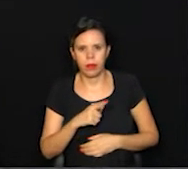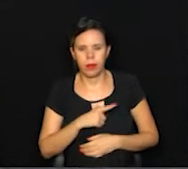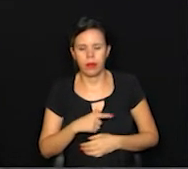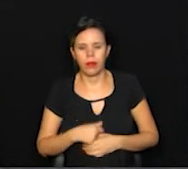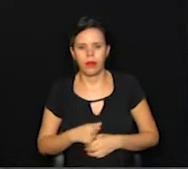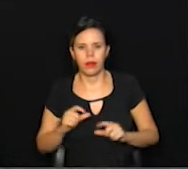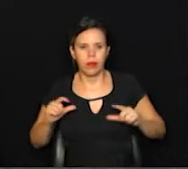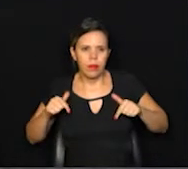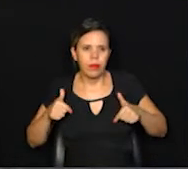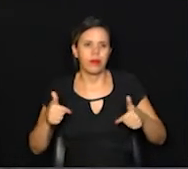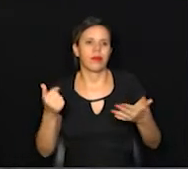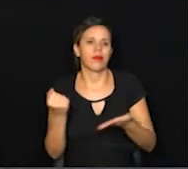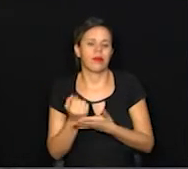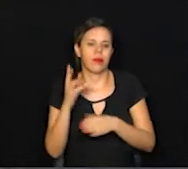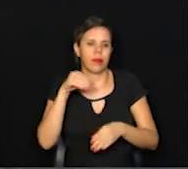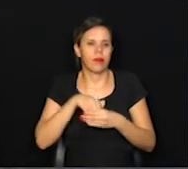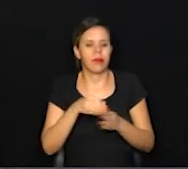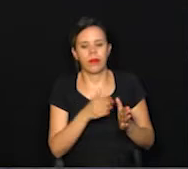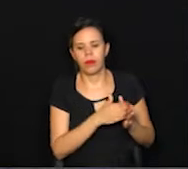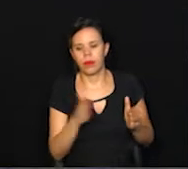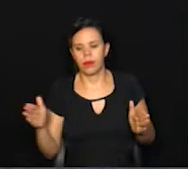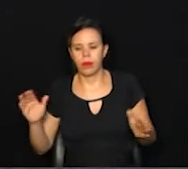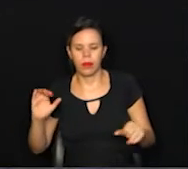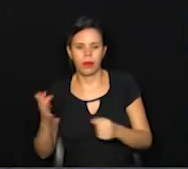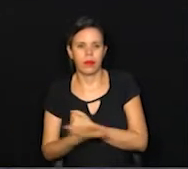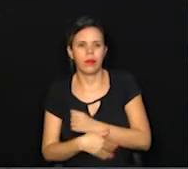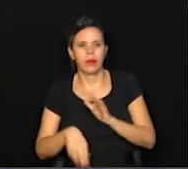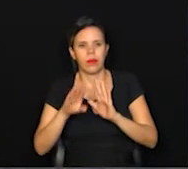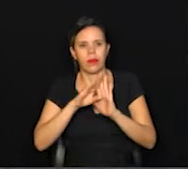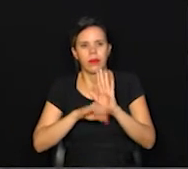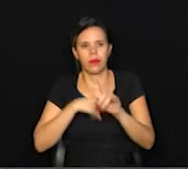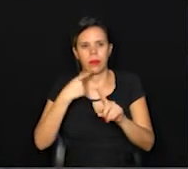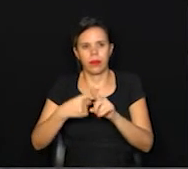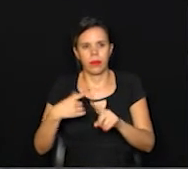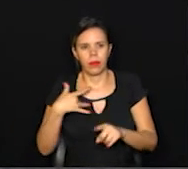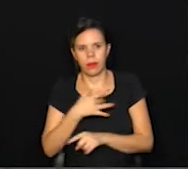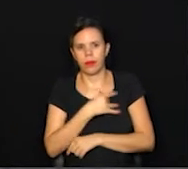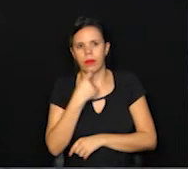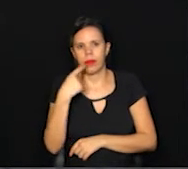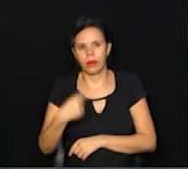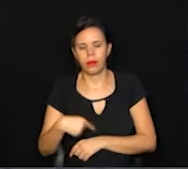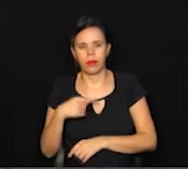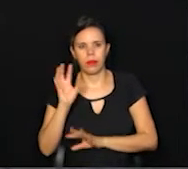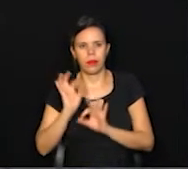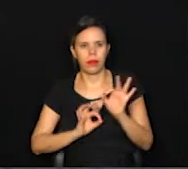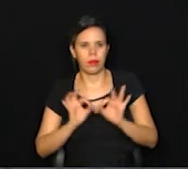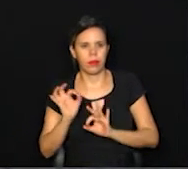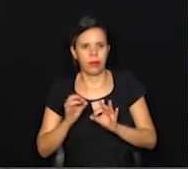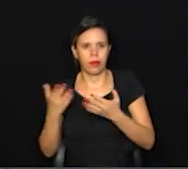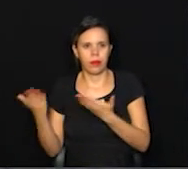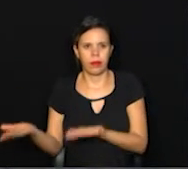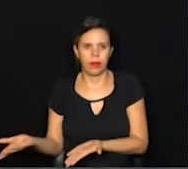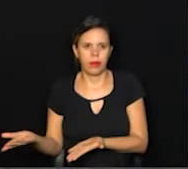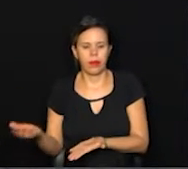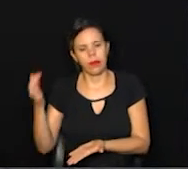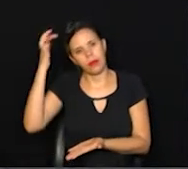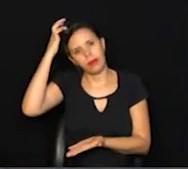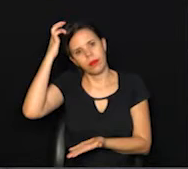nessas ações, dentro da pandemia, o programa Mais Saúde em Campinas, onde nós regulamentamos e